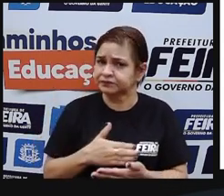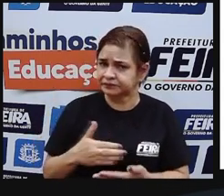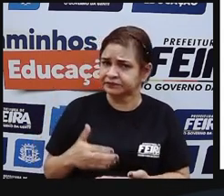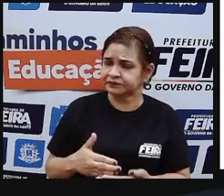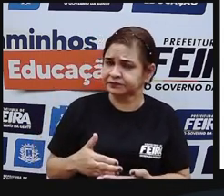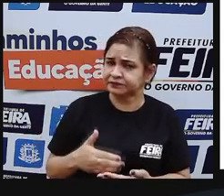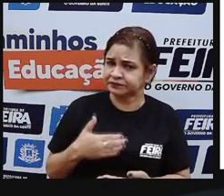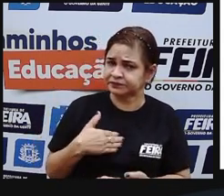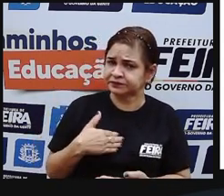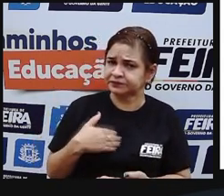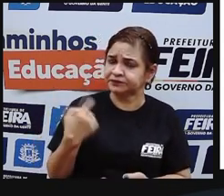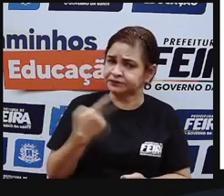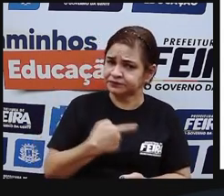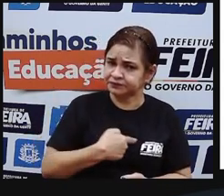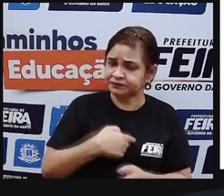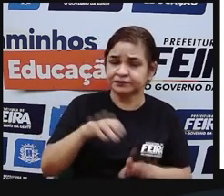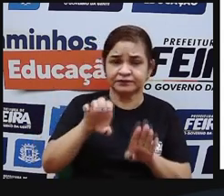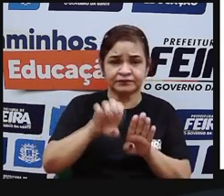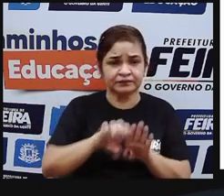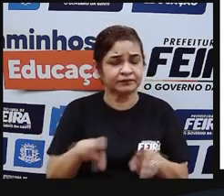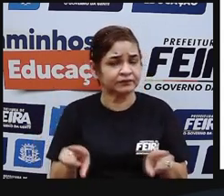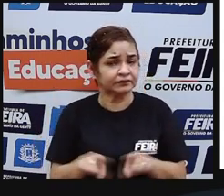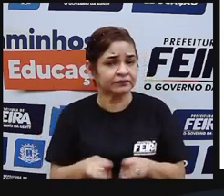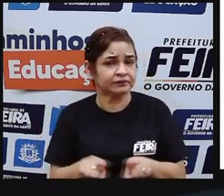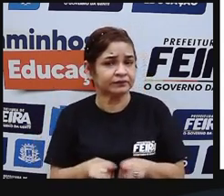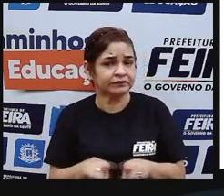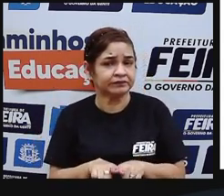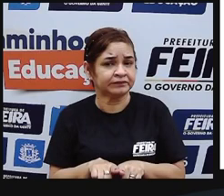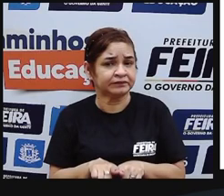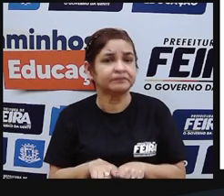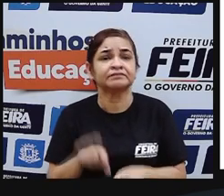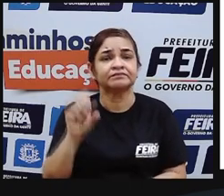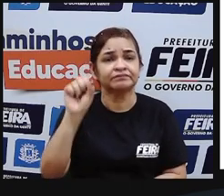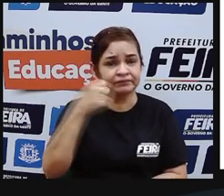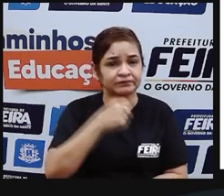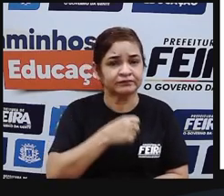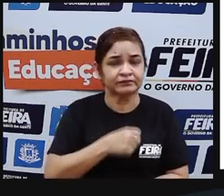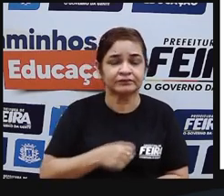o nosso calendário com 365 dias exatamente